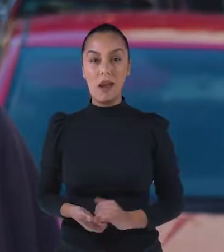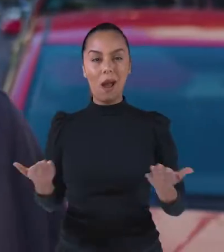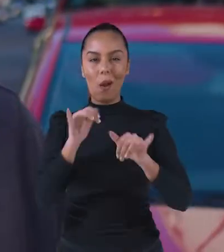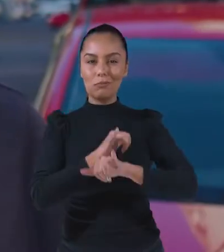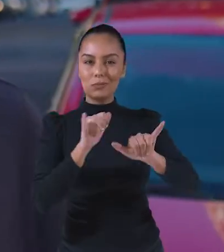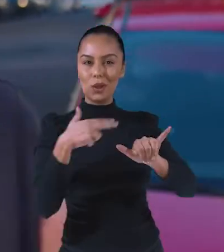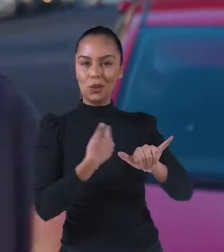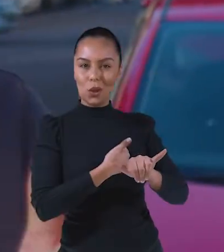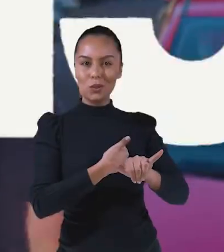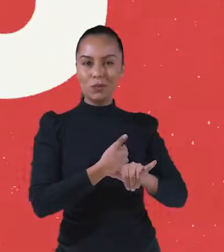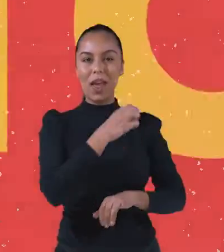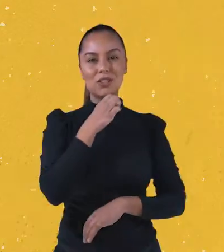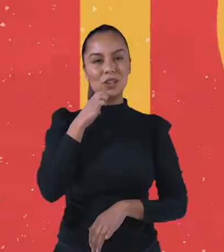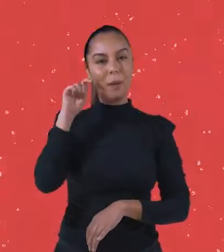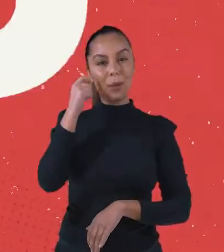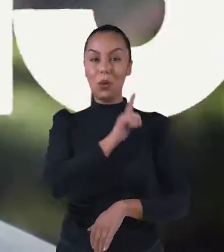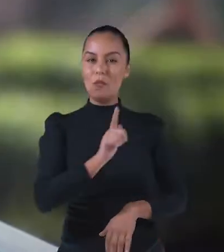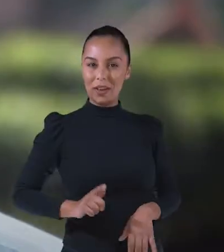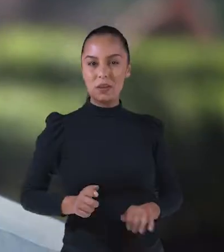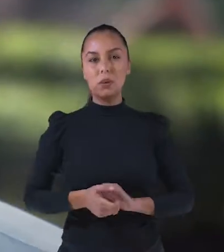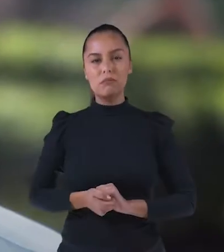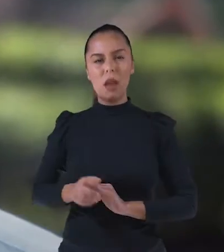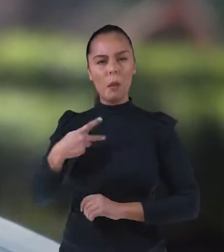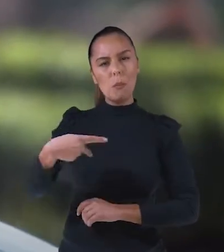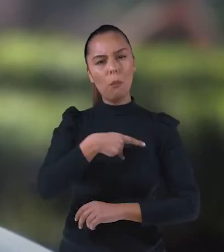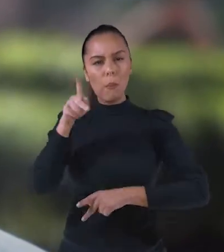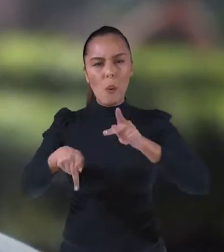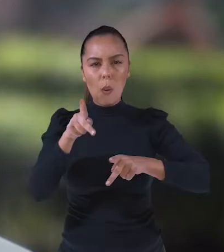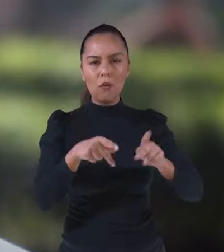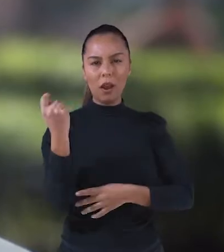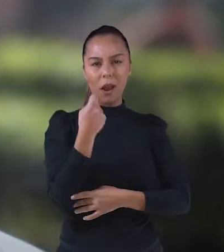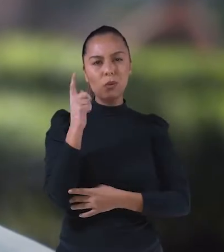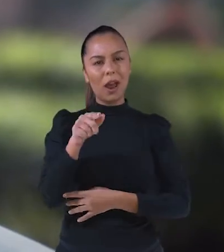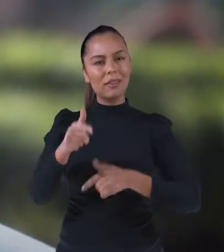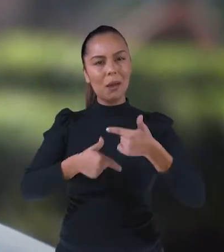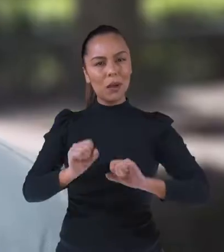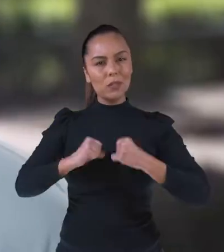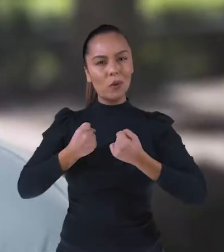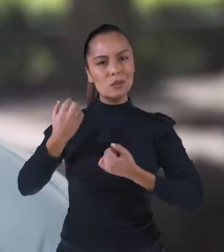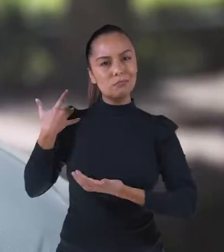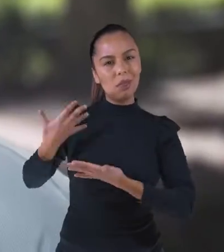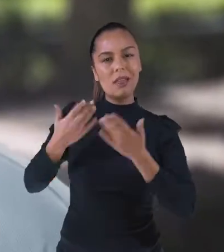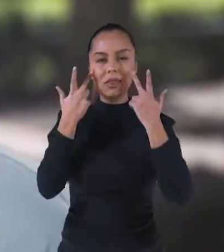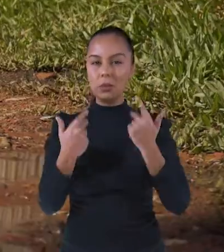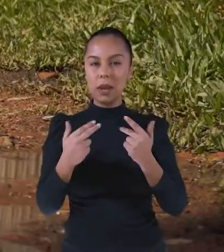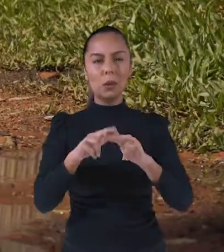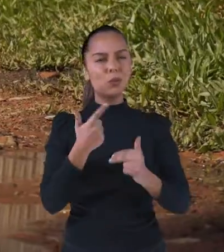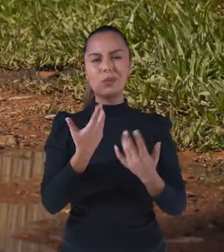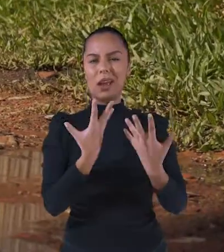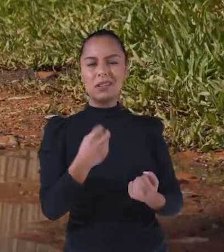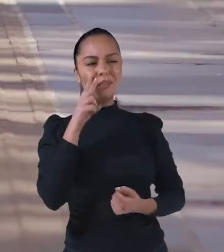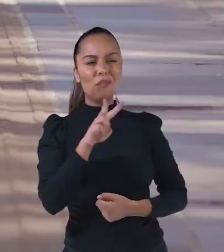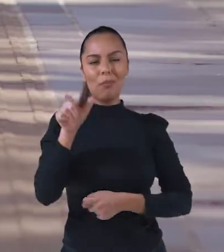Esse é o nosso programa, Heidegaro Governador. O povo gaúcha é povo trabalhador por natureza. Por isso eu não me conformo